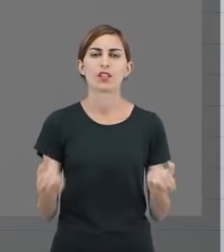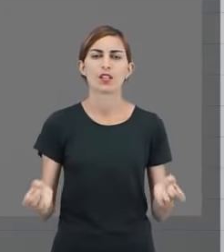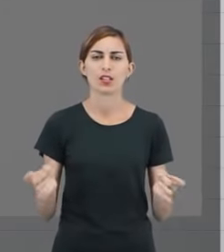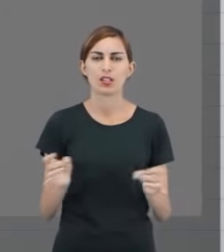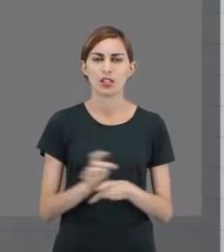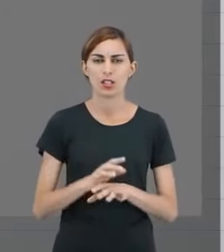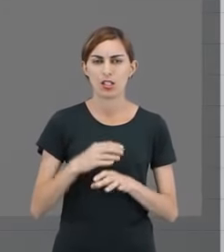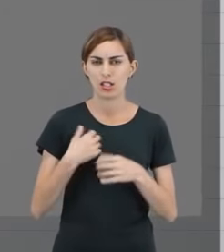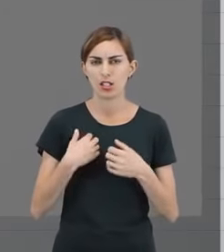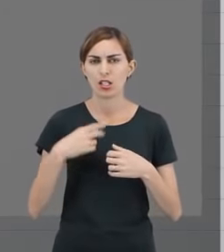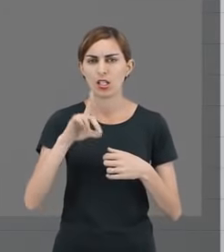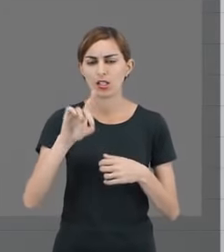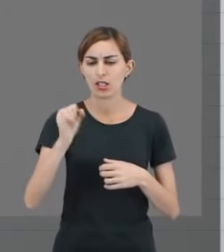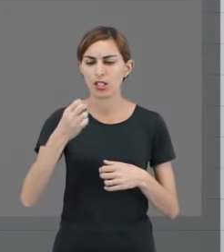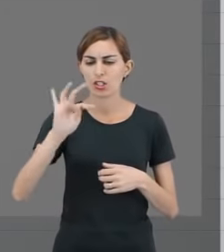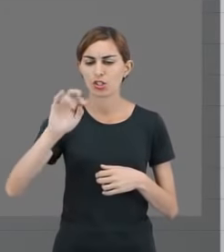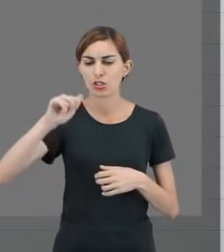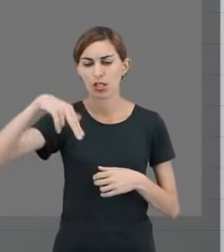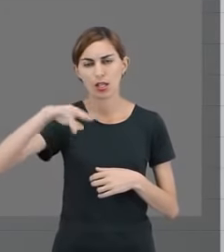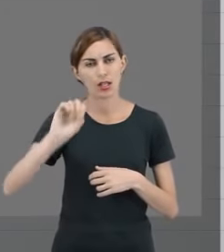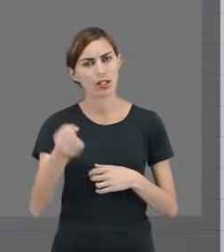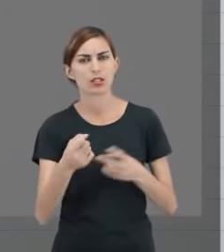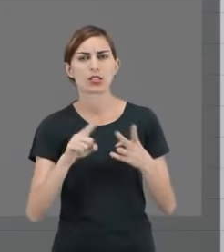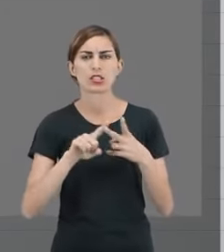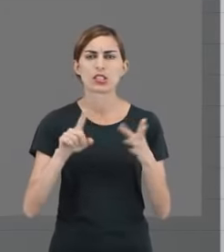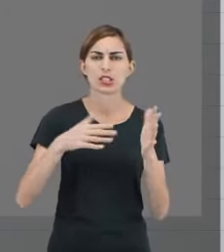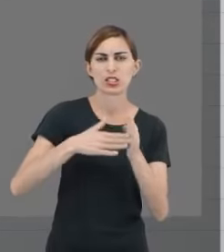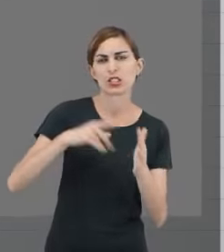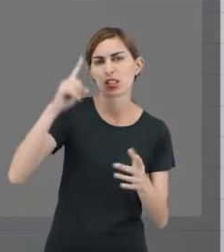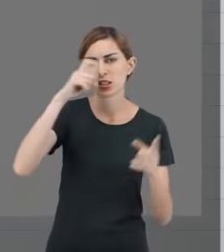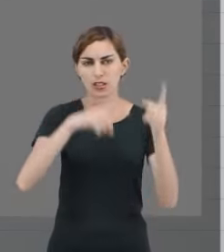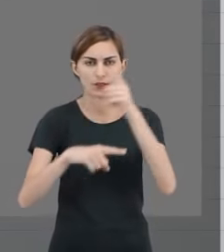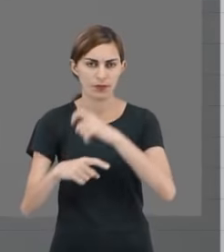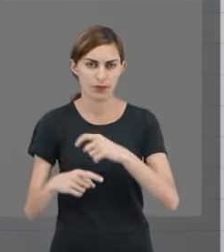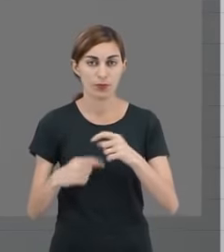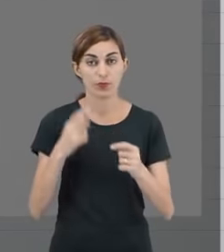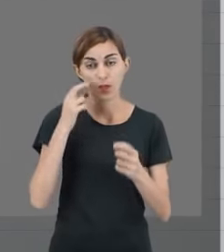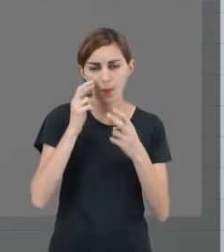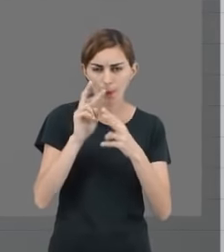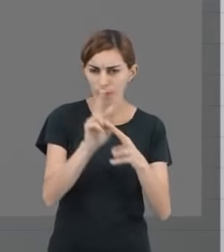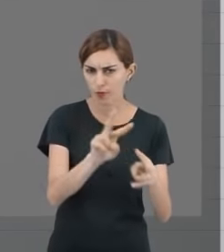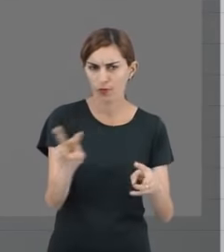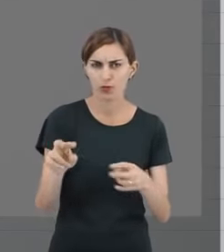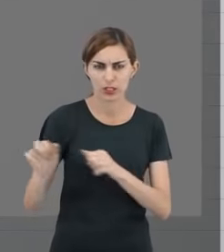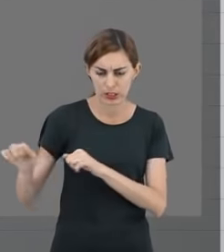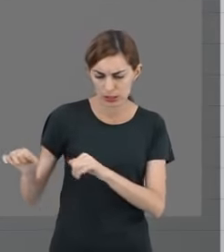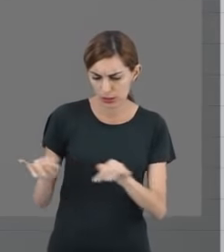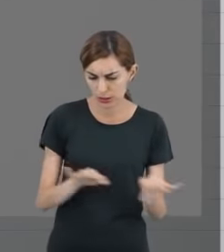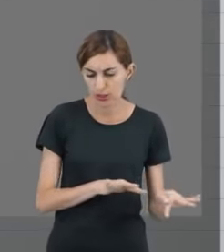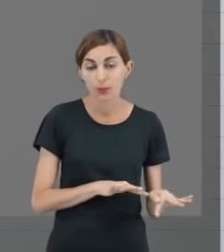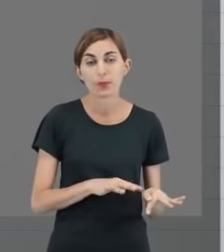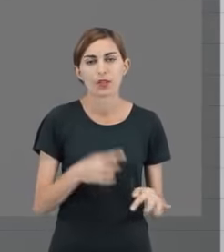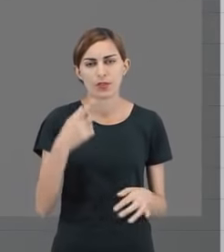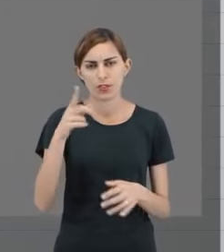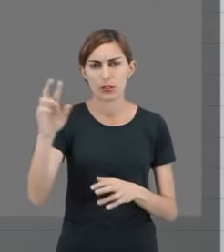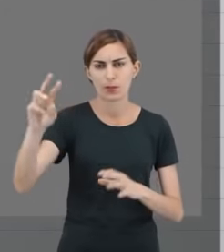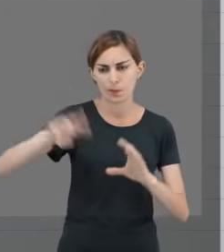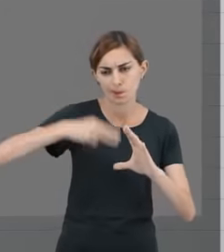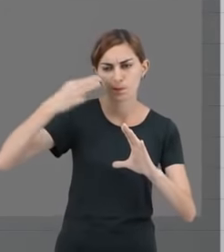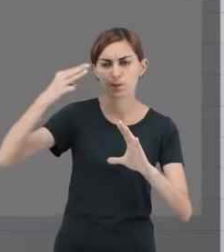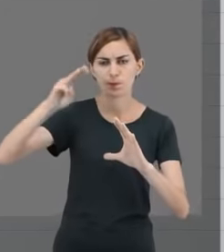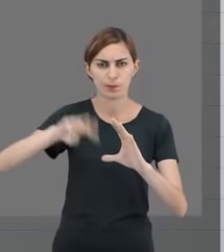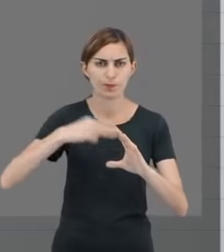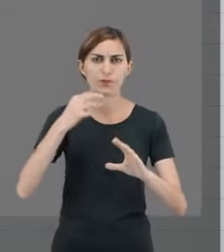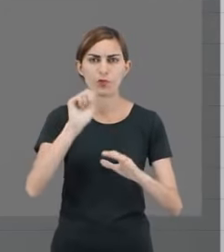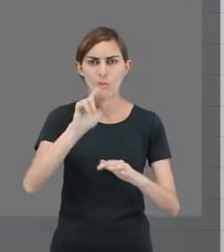destaques e dos desafios. Vocês vão observar que ao longo da semana, vocês vão recebendo no